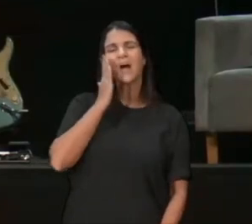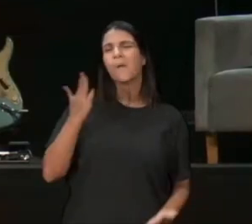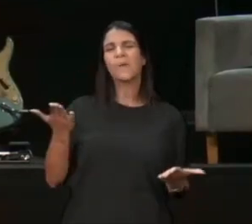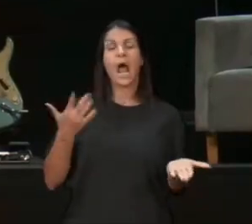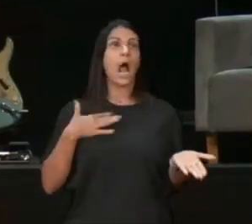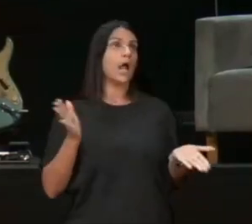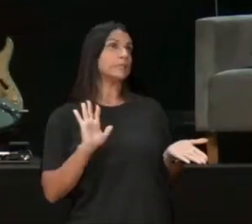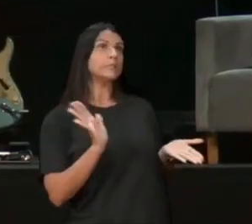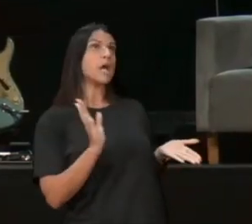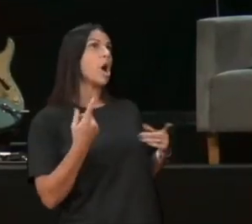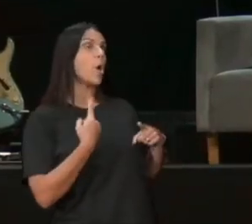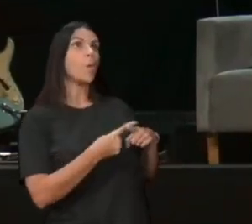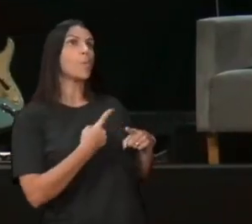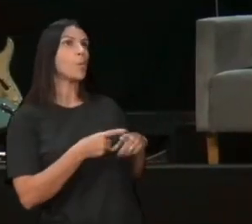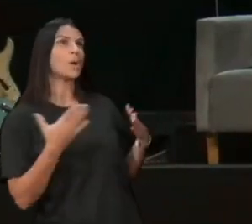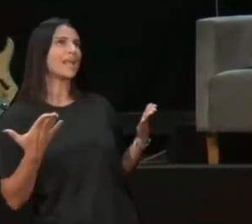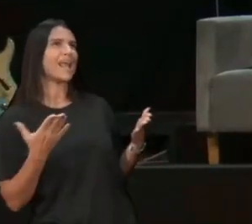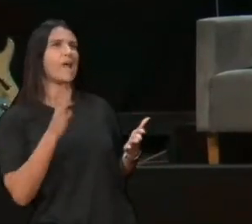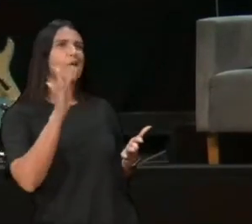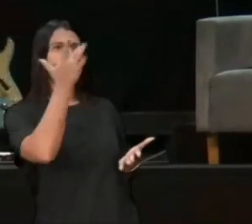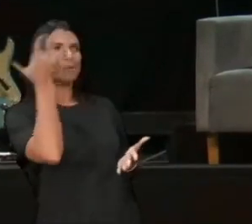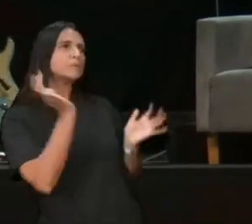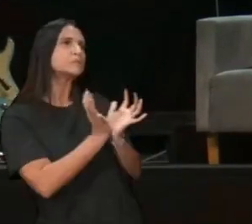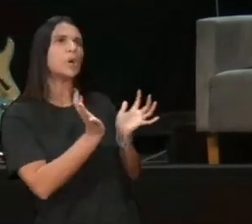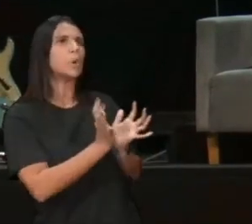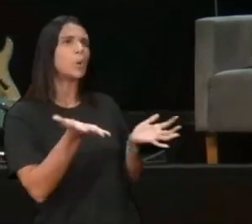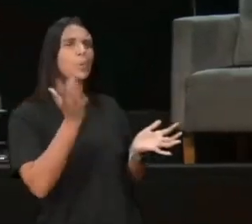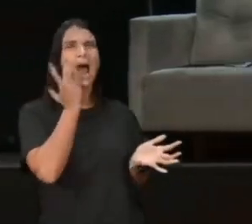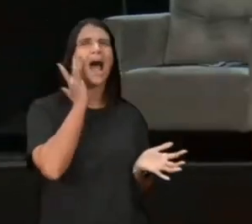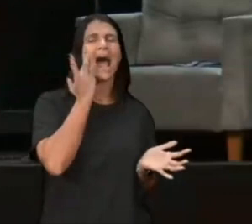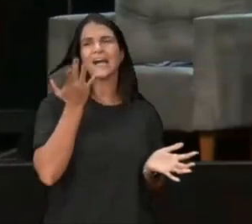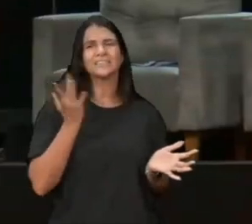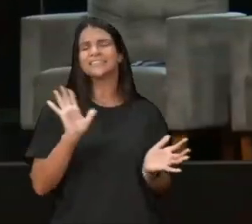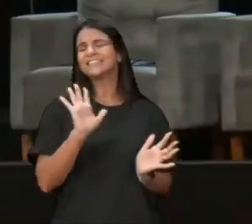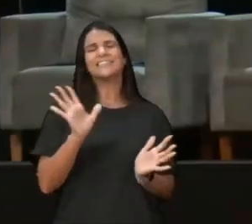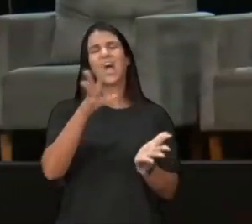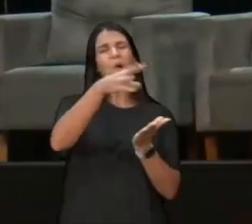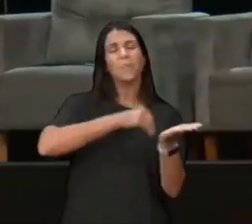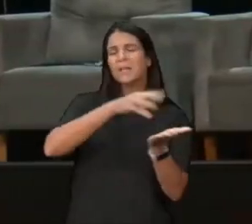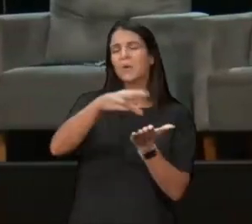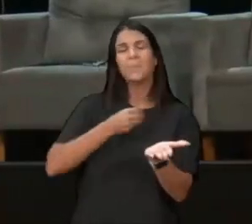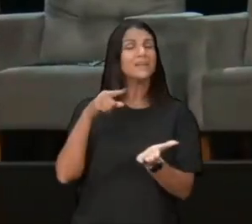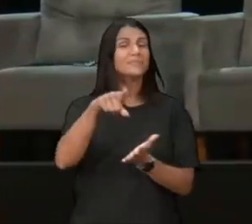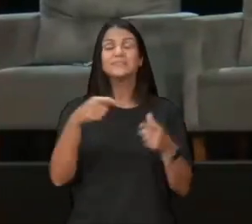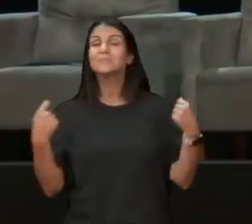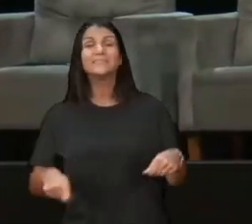Estado, conspira contra, porque, o meu pai é burguês, ah, vai arrumar o que fazer, rapaz,